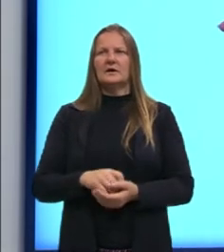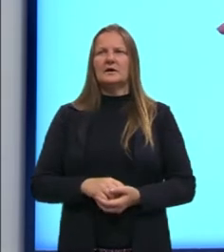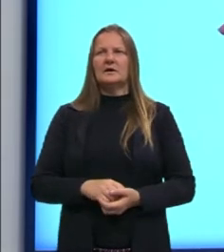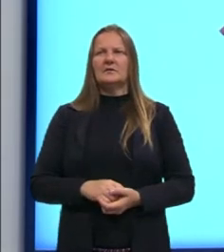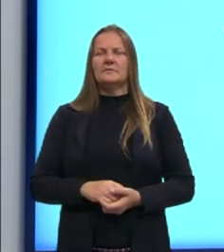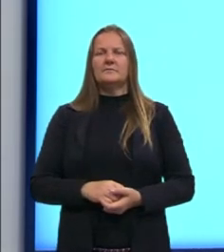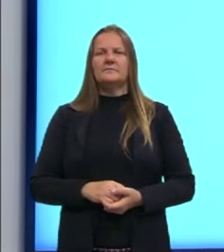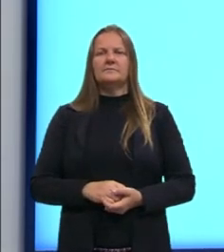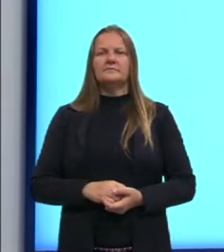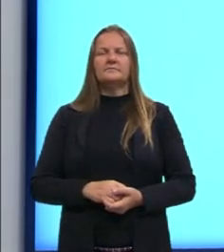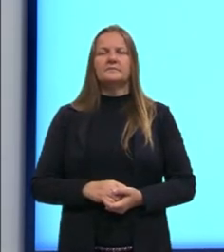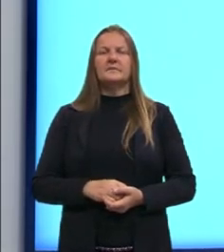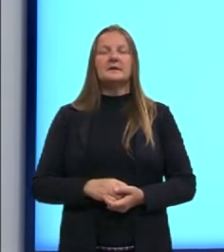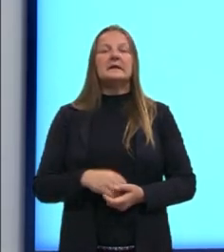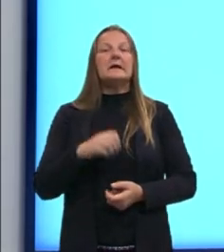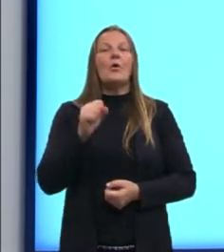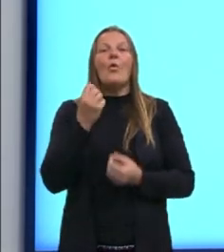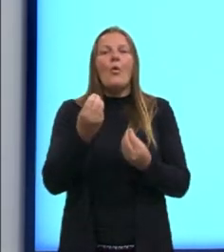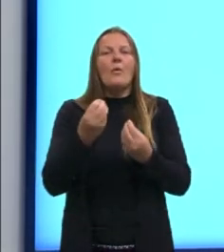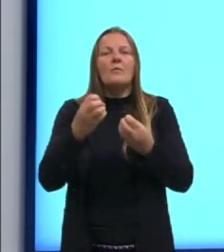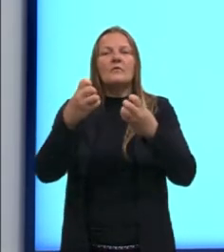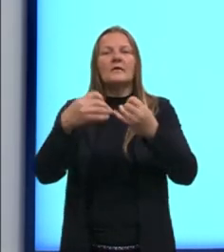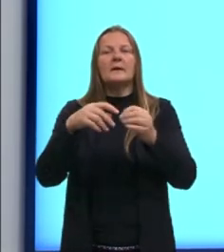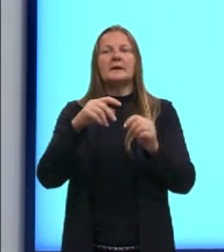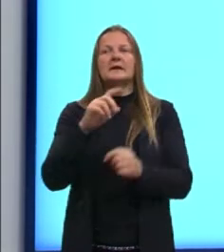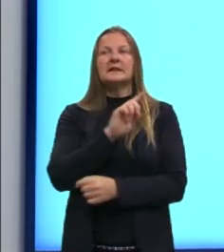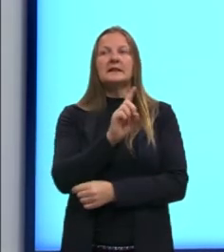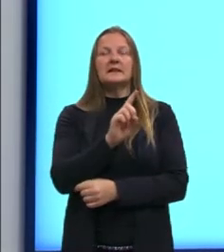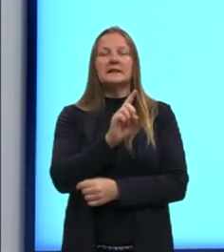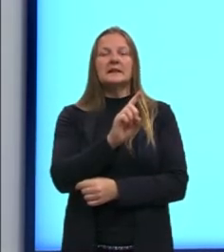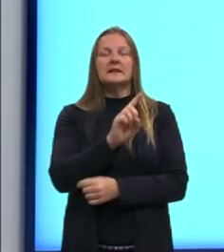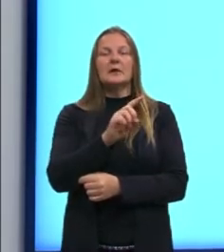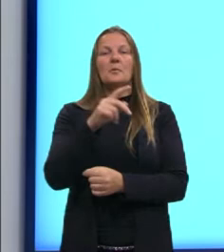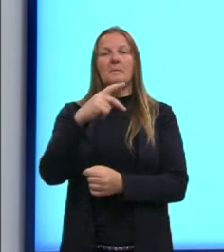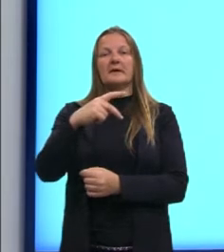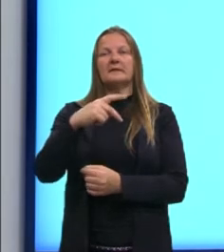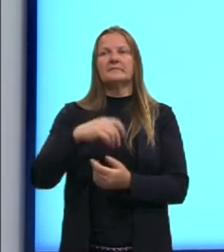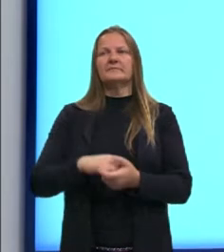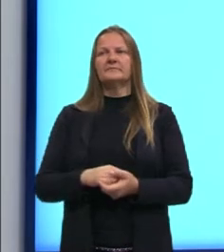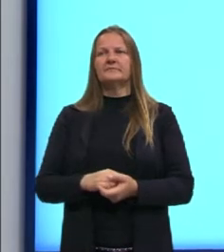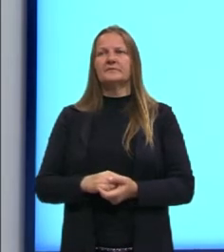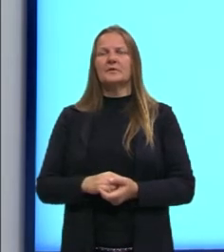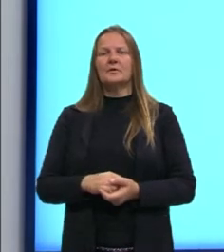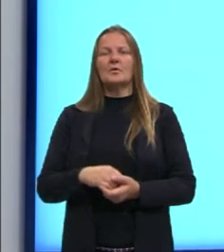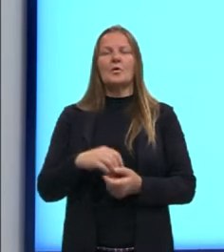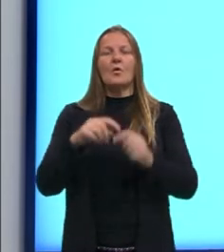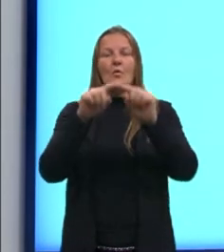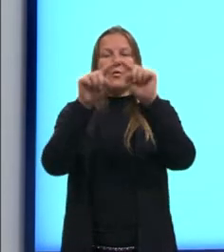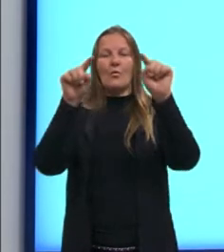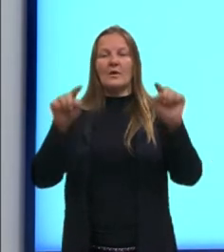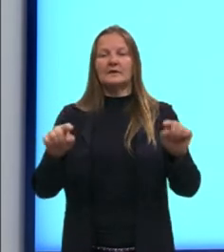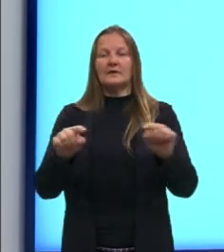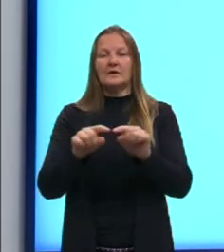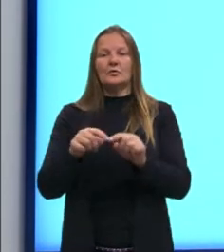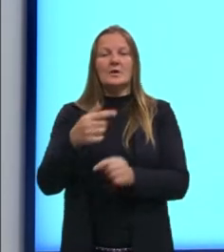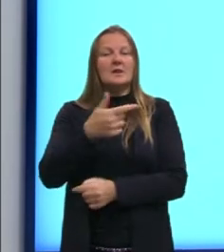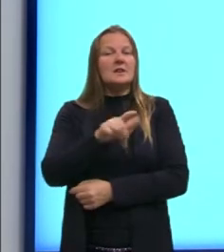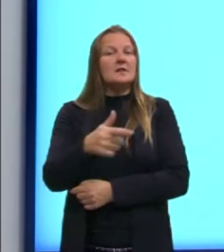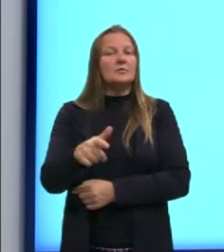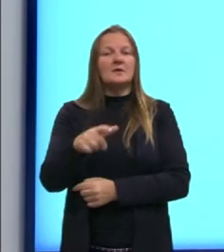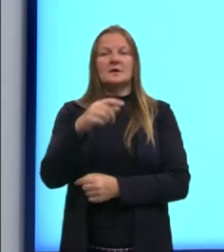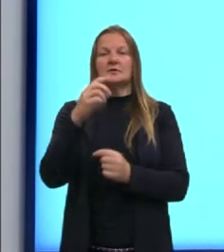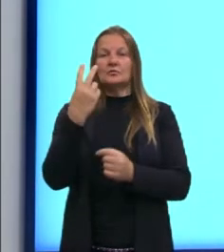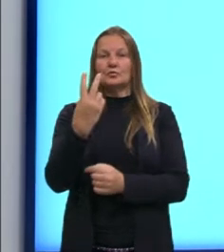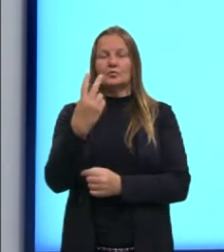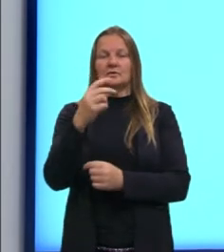proposição, eu utilizo o não P, então, um quadrado não possui duas diagonais. Se a